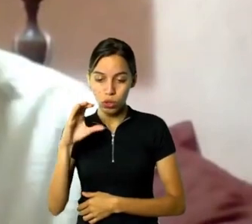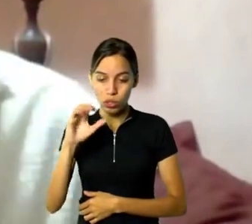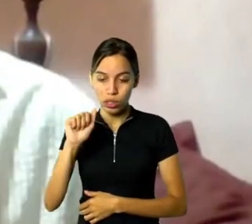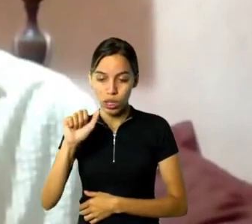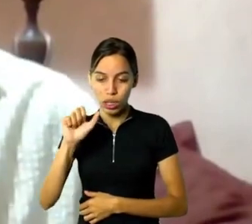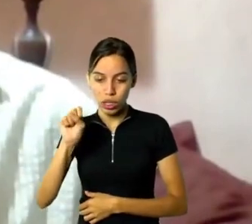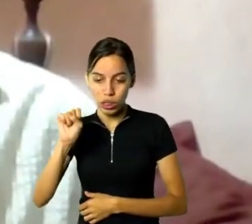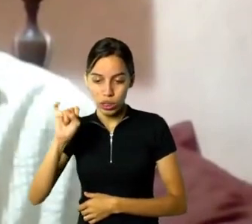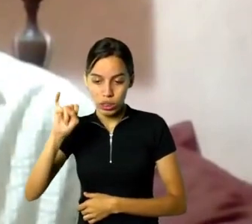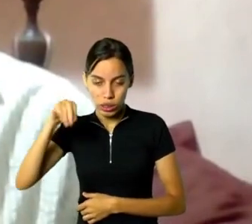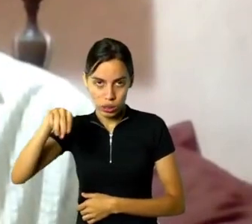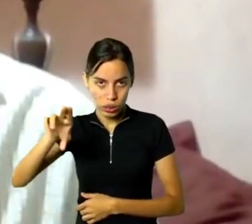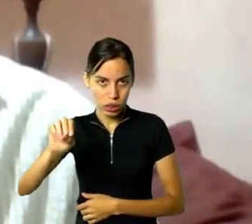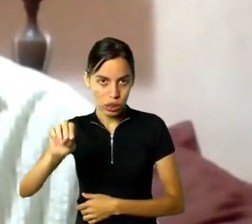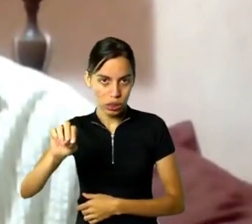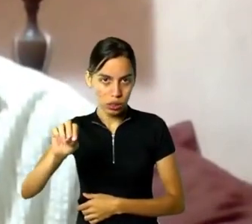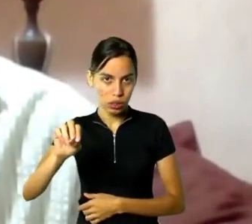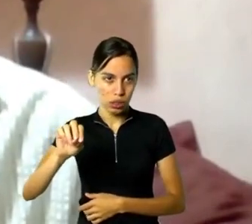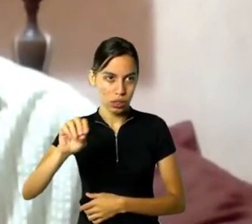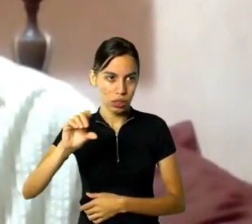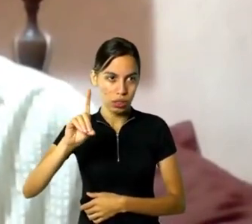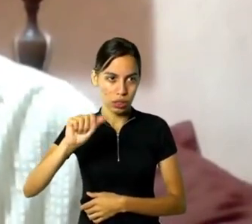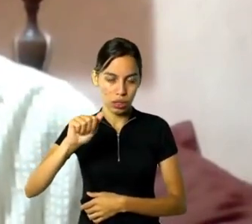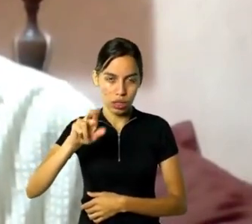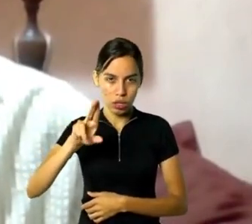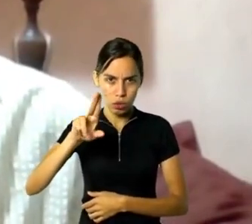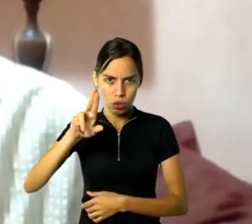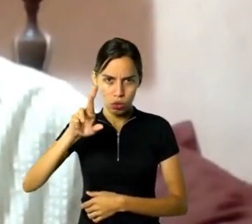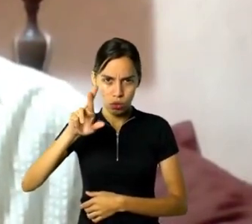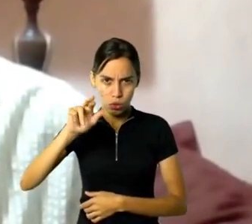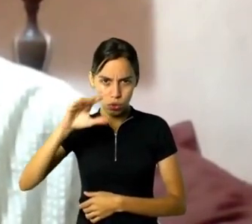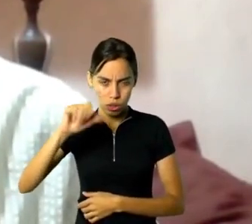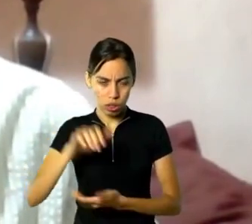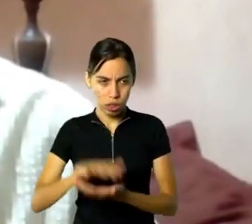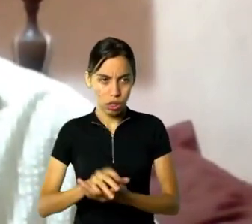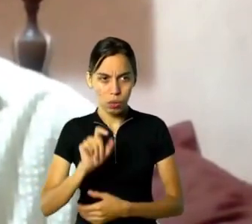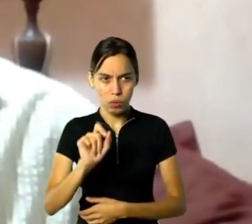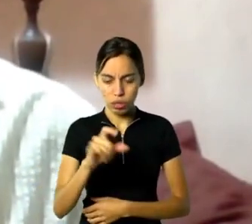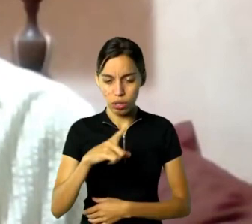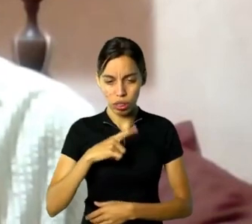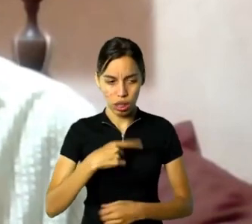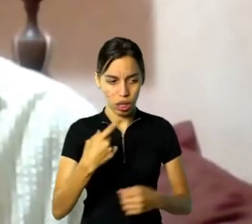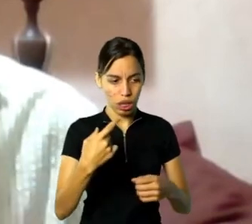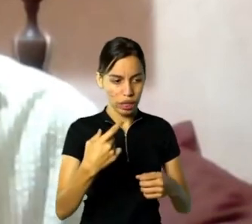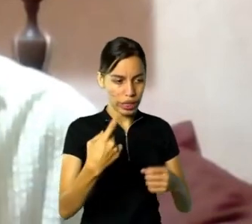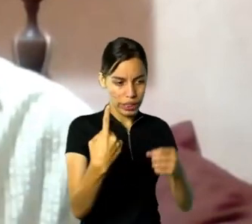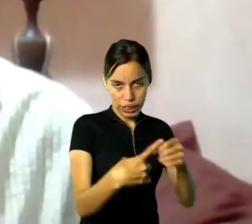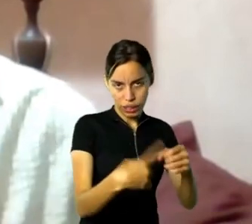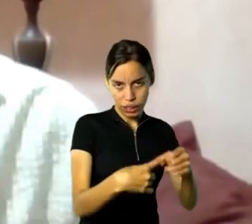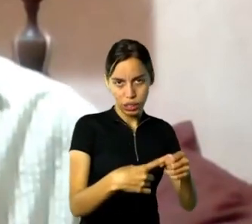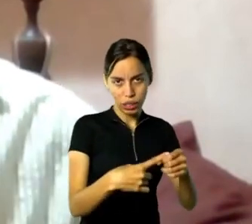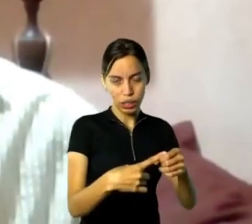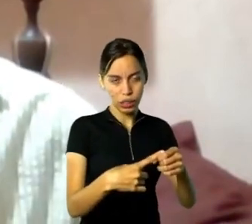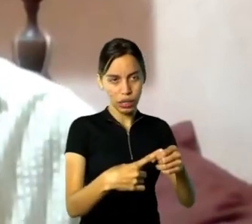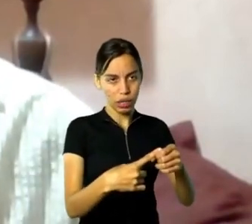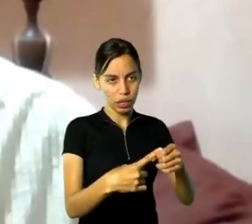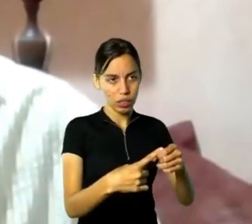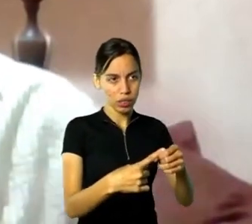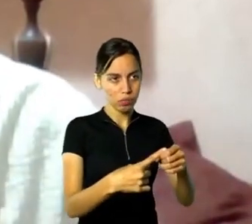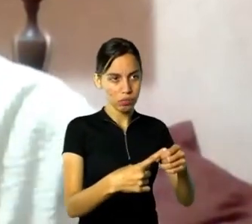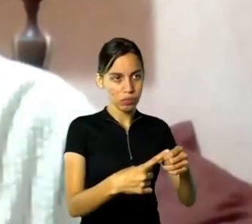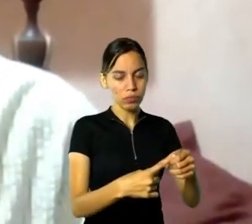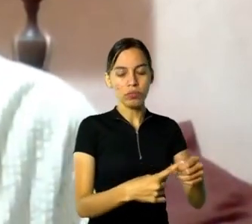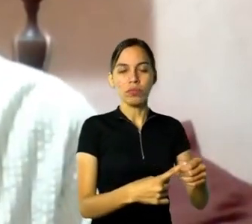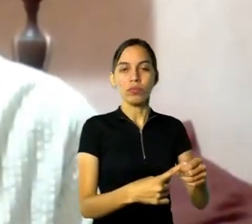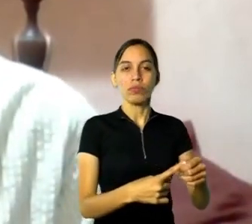eu entrei em contato, que eu achei interessante, contei aqui, histórias de São Domingos do Prata, dos lugares que eu passei, Petrópolis, São Domingos do Prata,